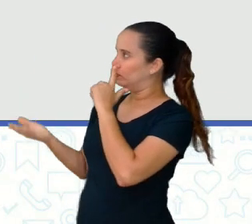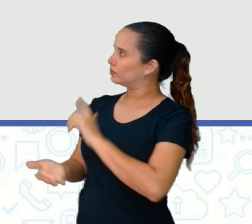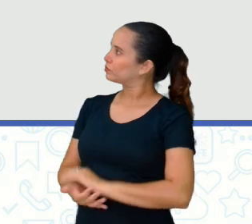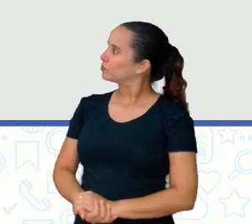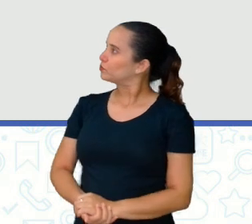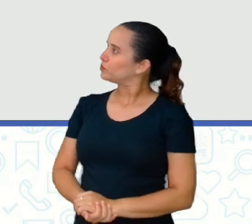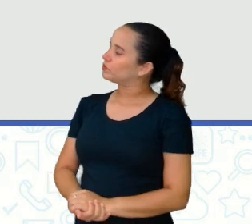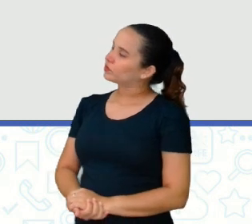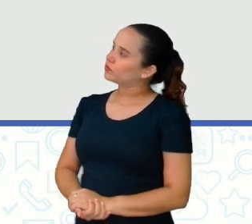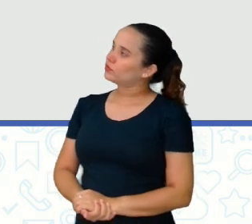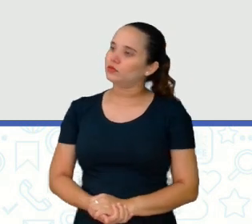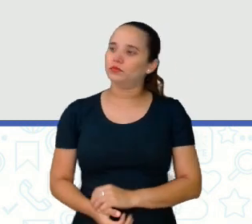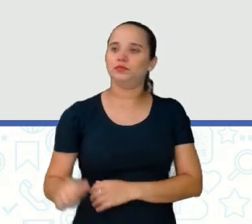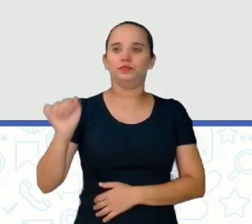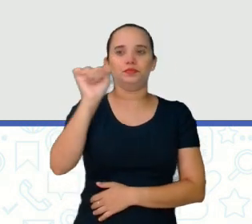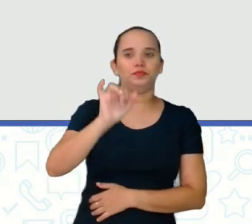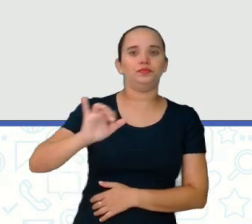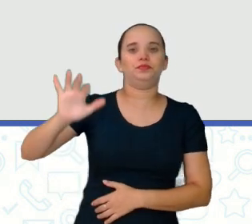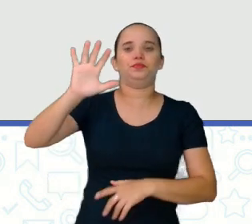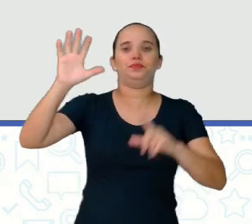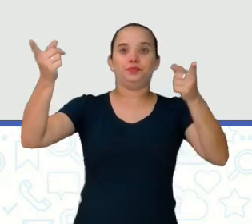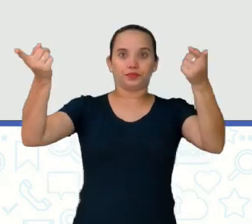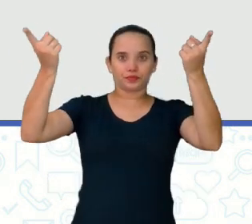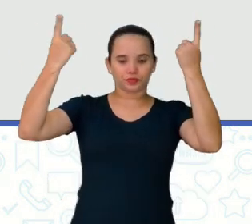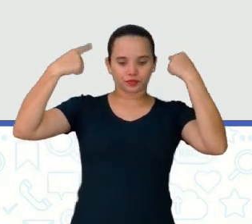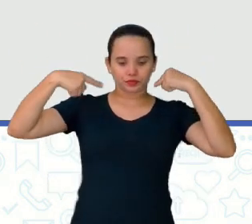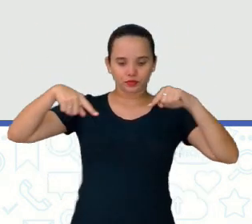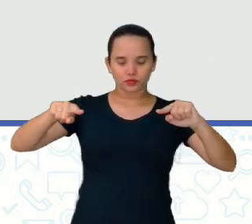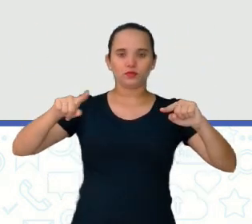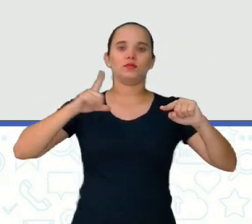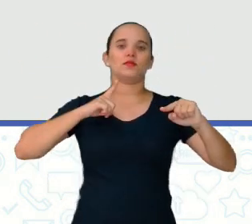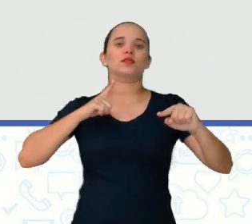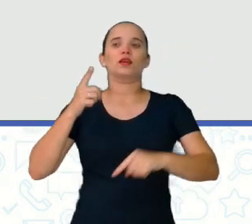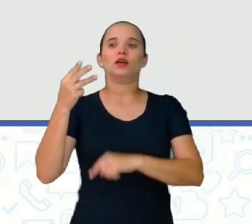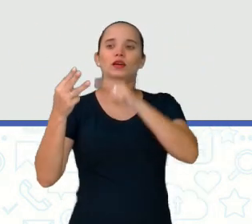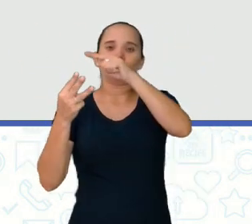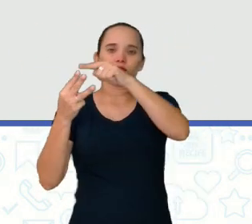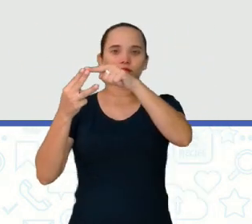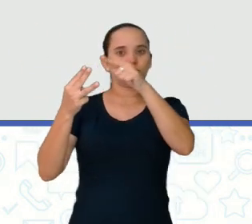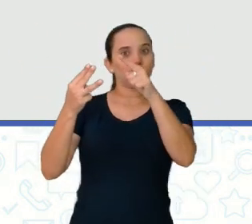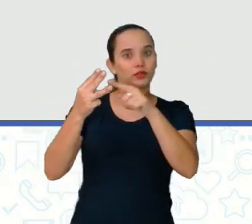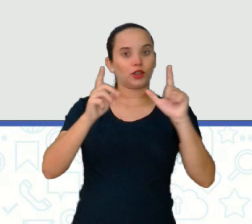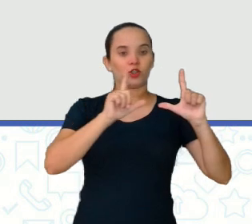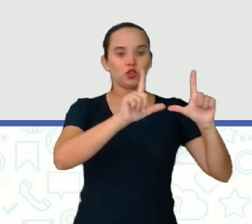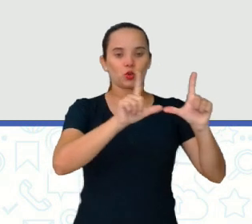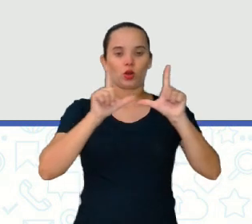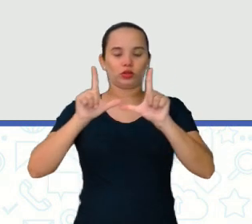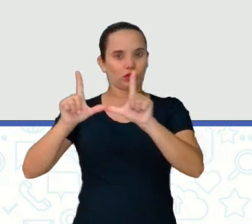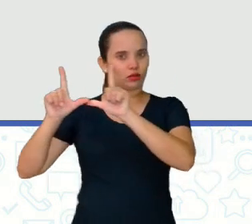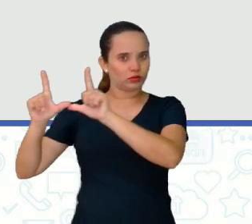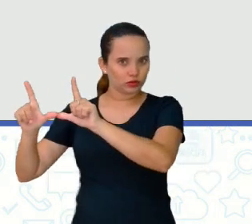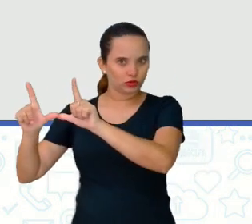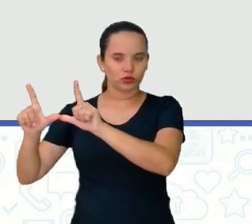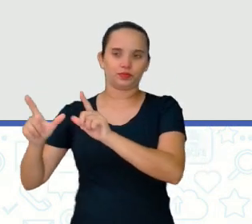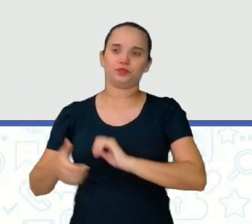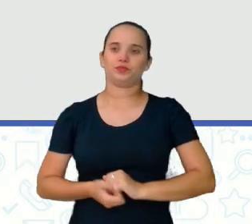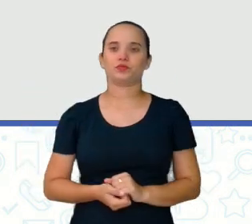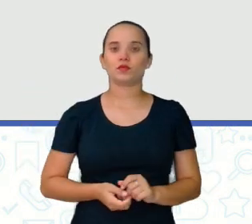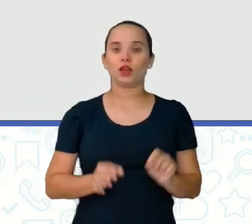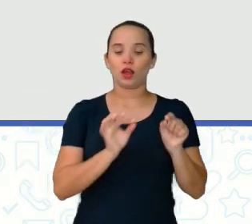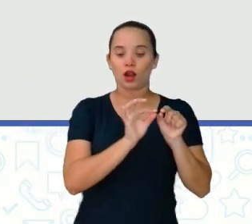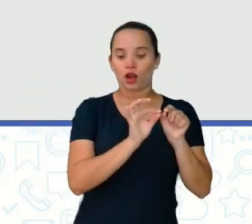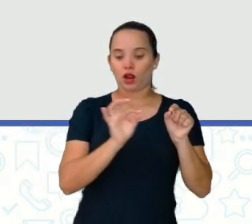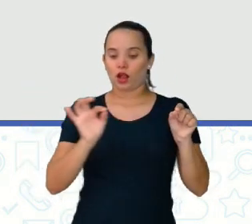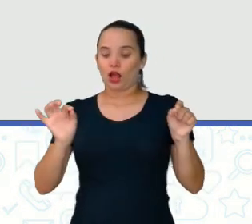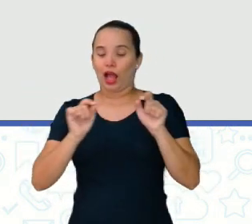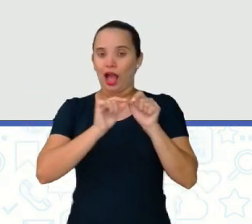A figura abaixo é formada por três quadrados. A área do quadrado maior deles